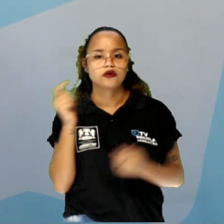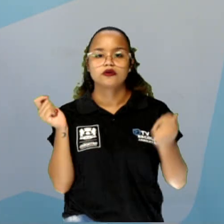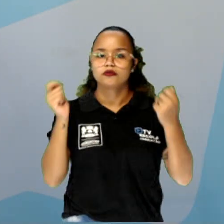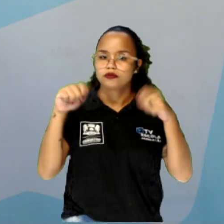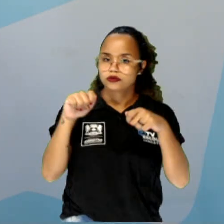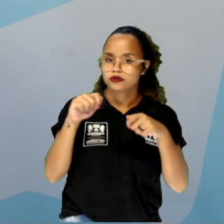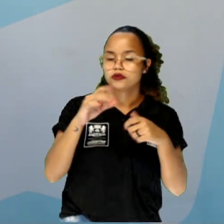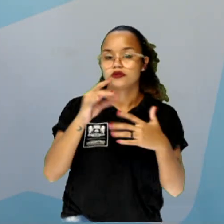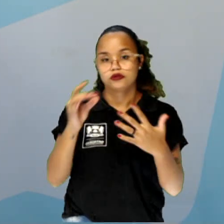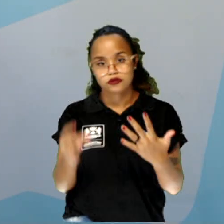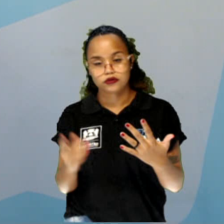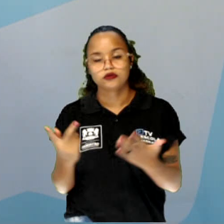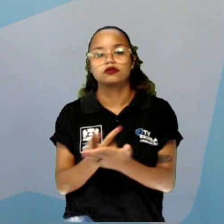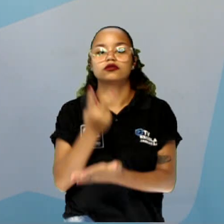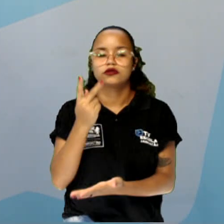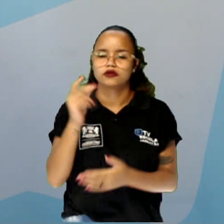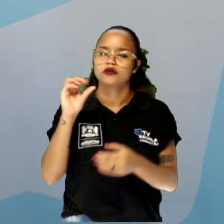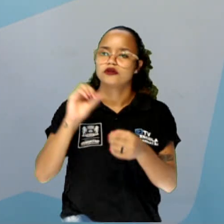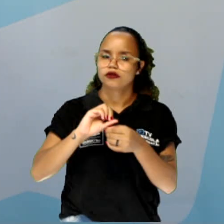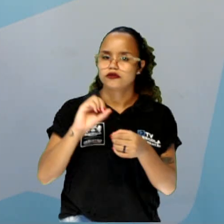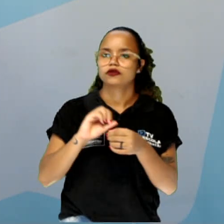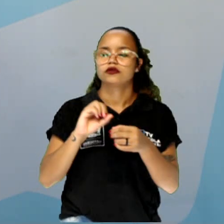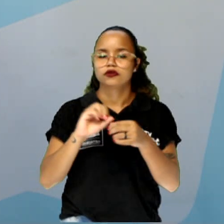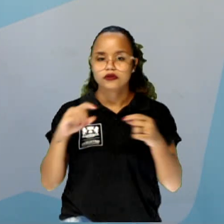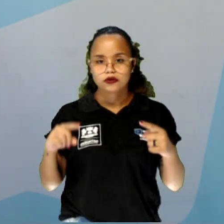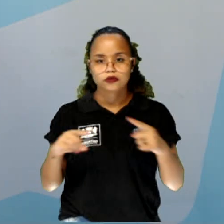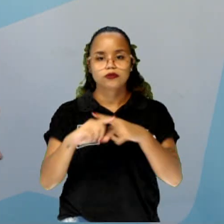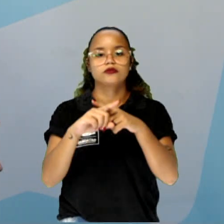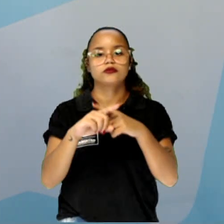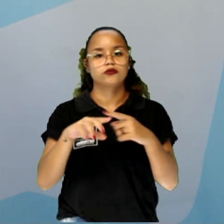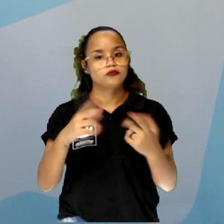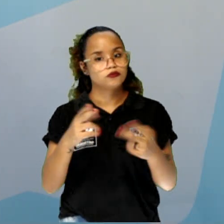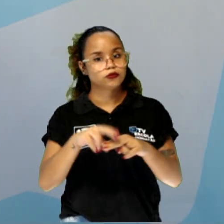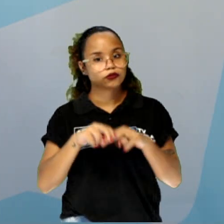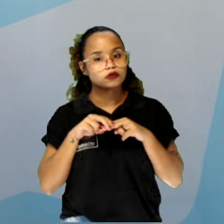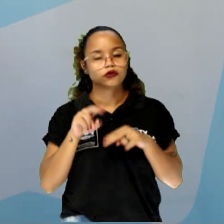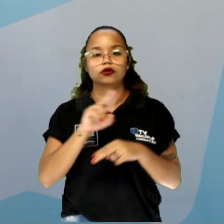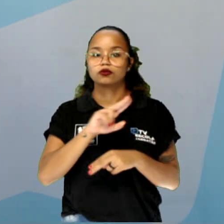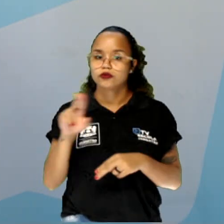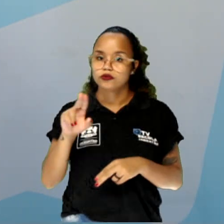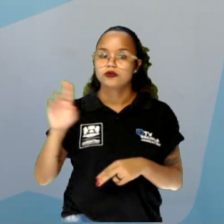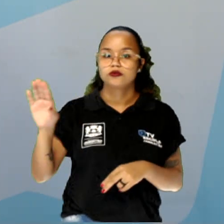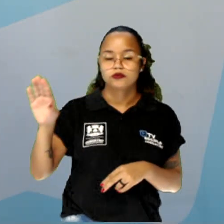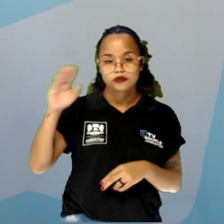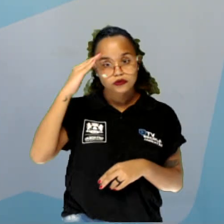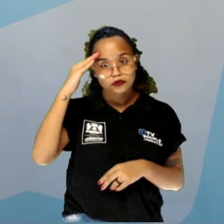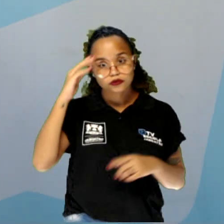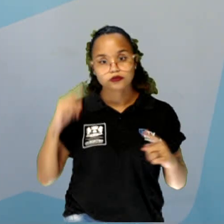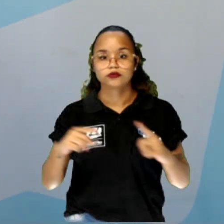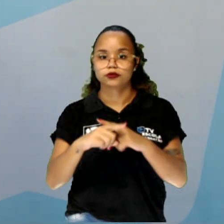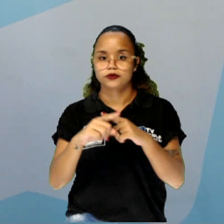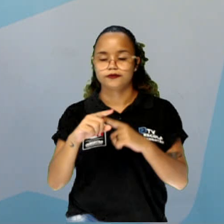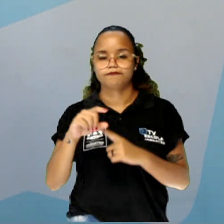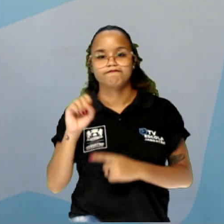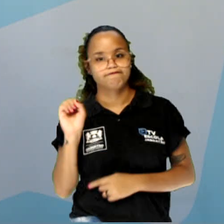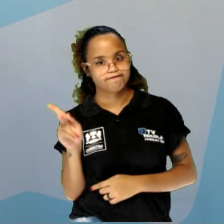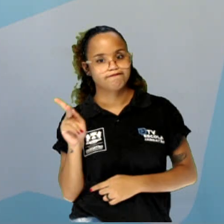de cada evento acontecer e efetuar a multiplicação. Por isso, inclusive, que ela é chamada de princípio multiplicativo. Ok?